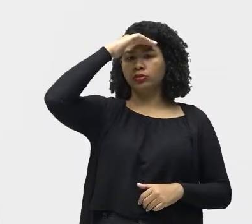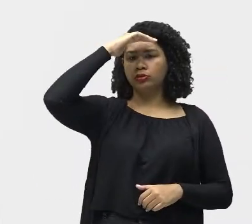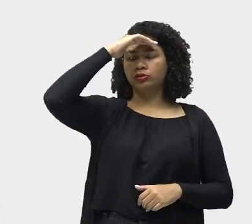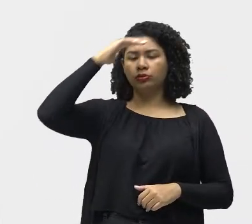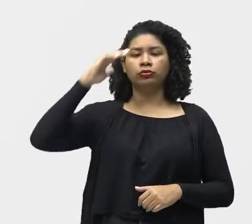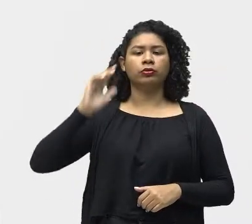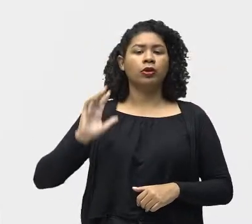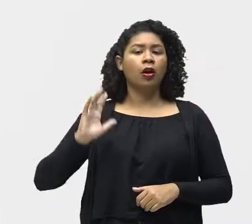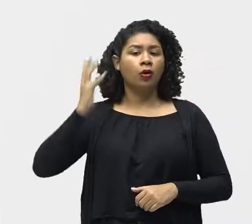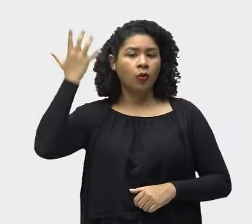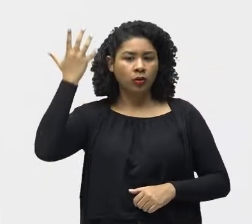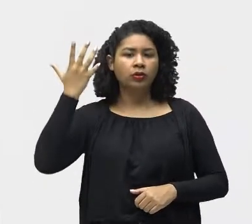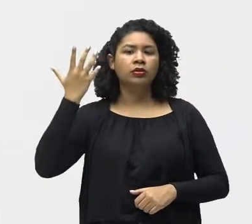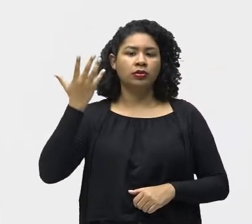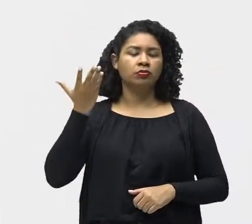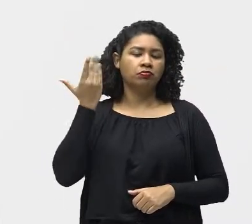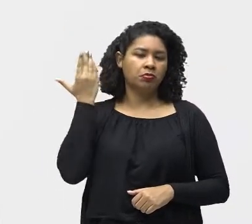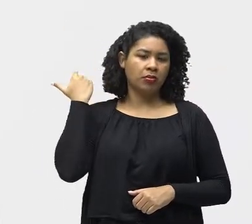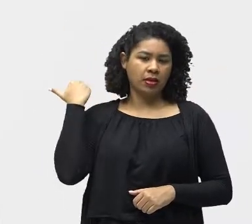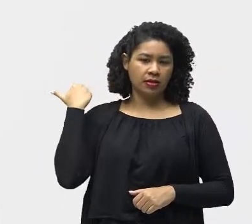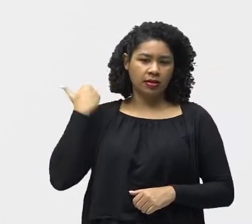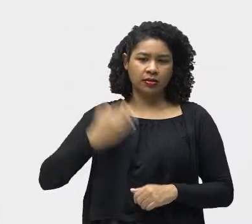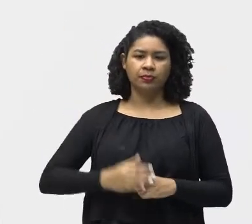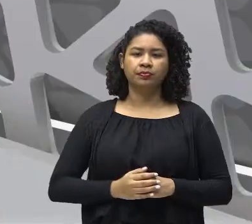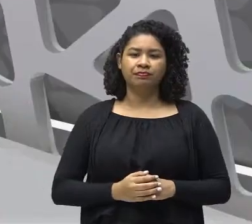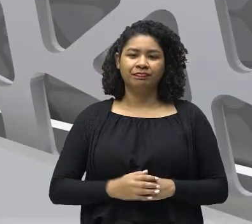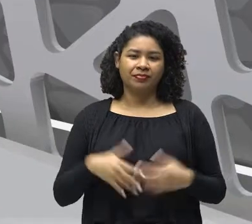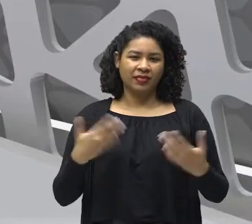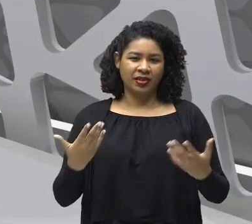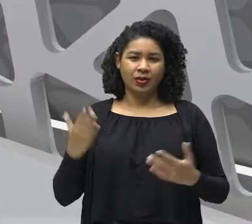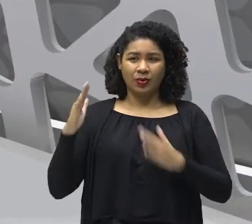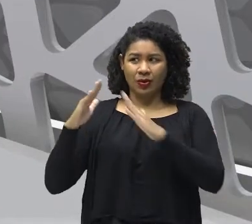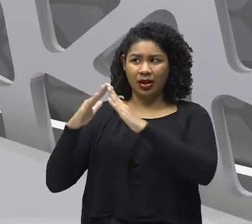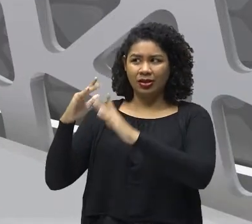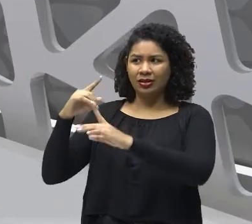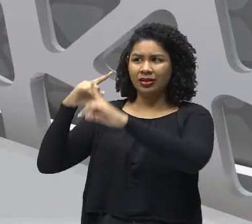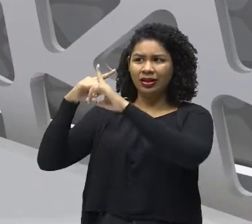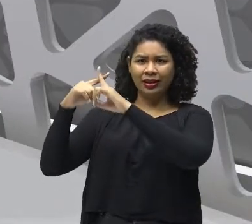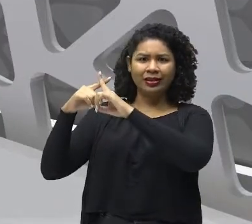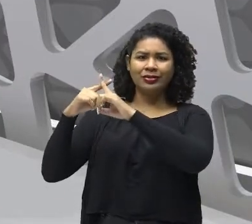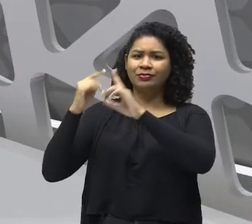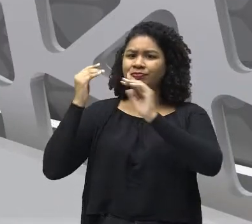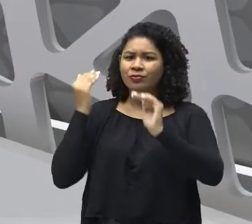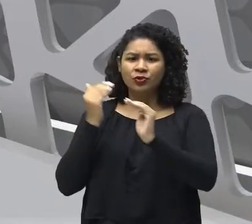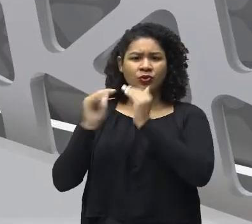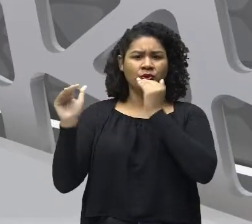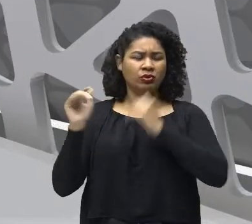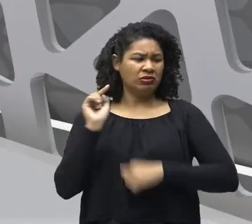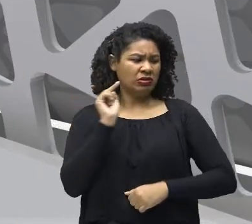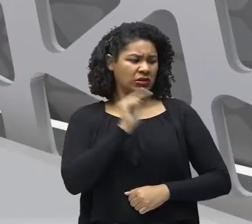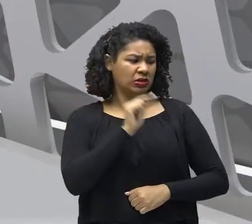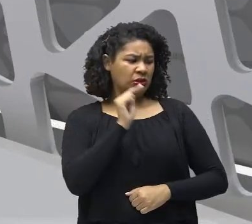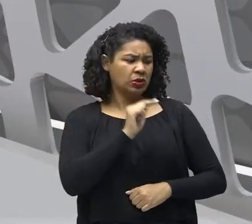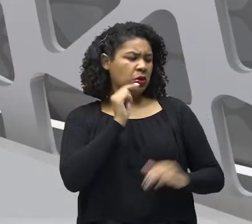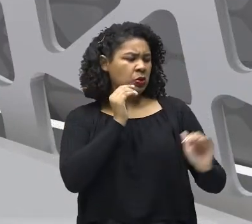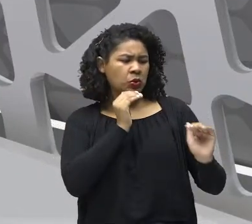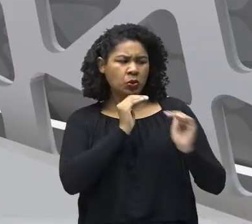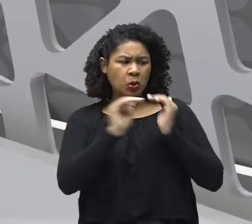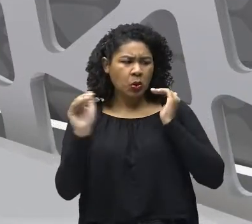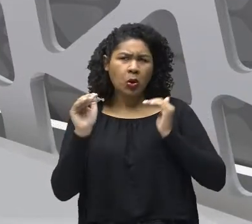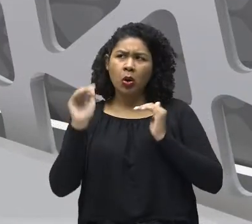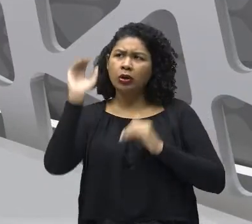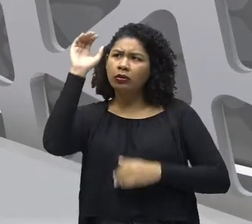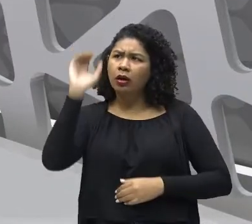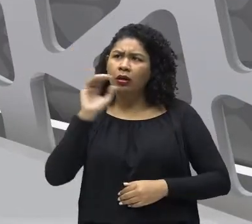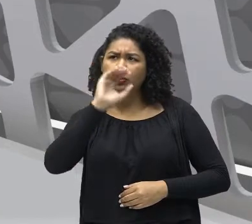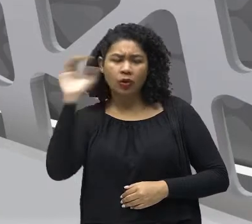Romano Germânico. Então, era inconcebível para a Igreja que um movimento que discordava da autoridade papal,